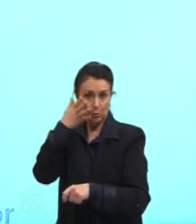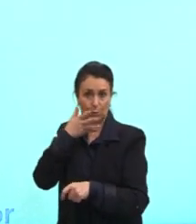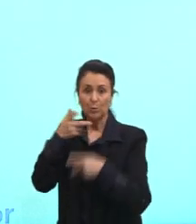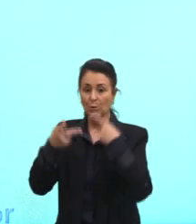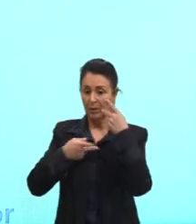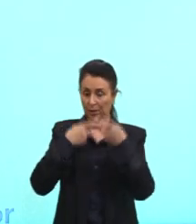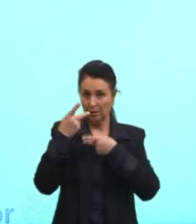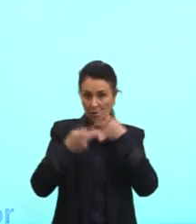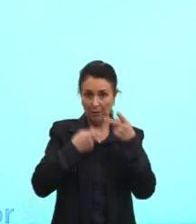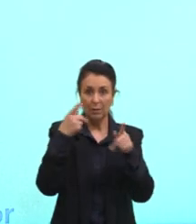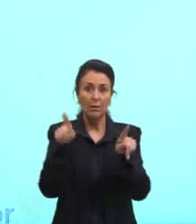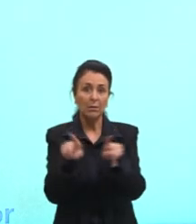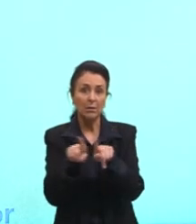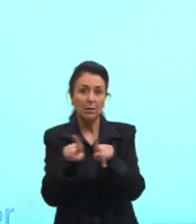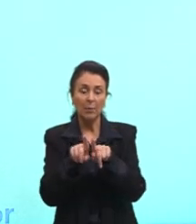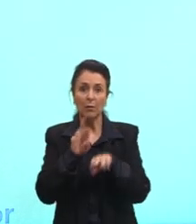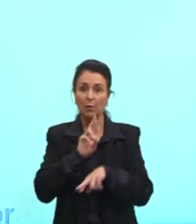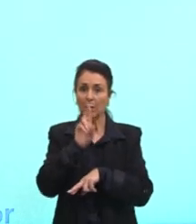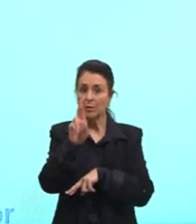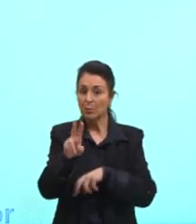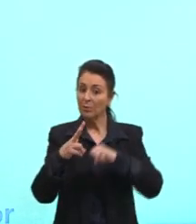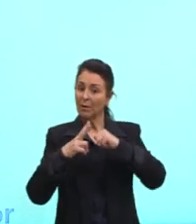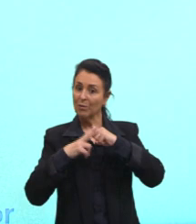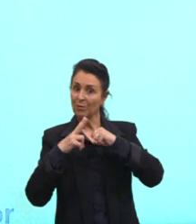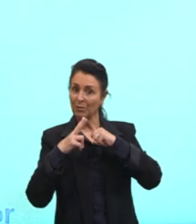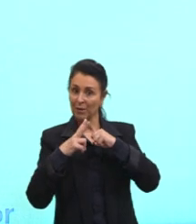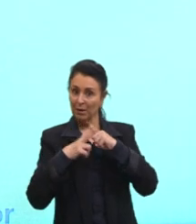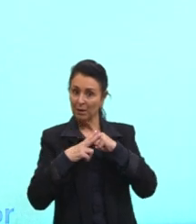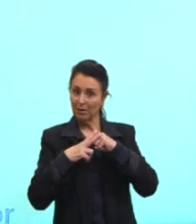que vão responder aos verbos,